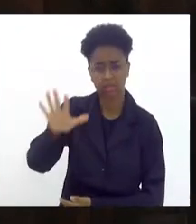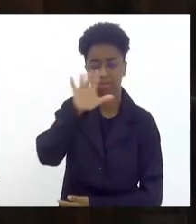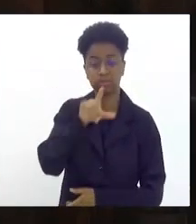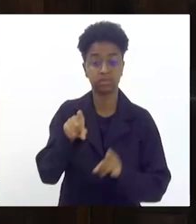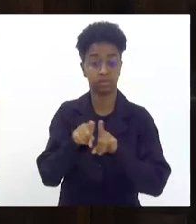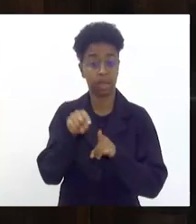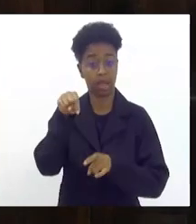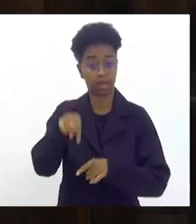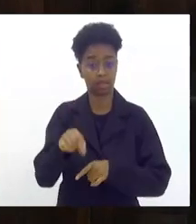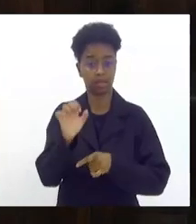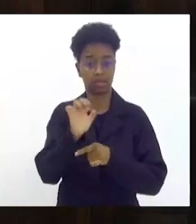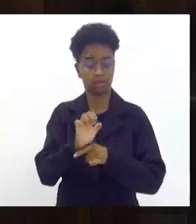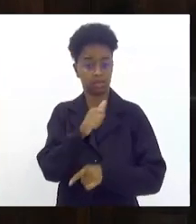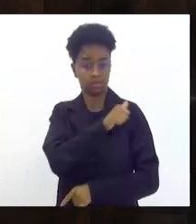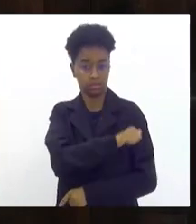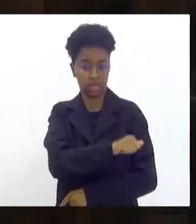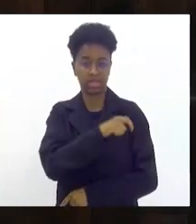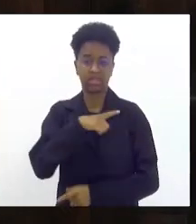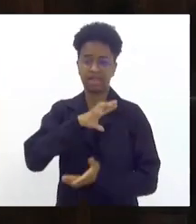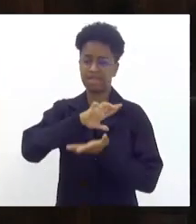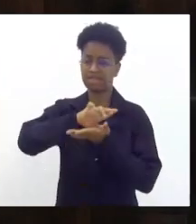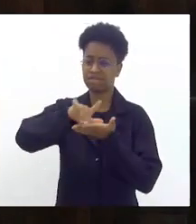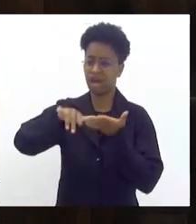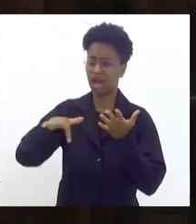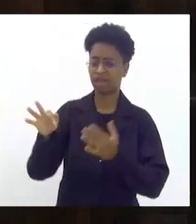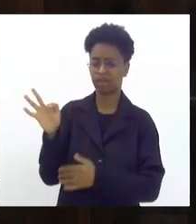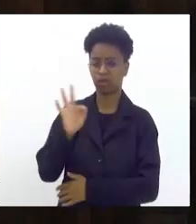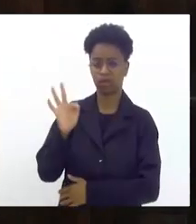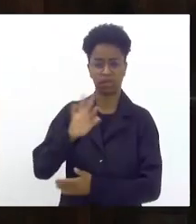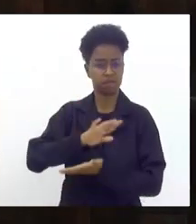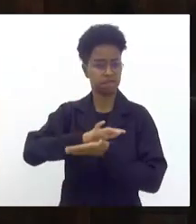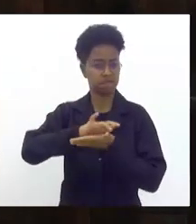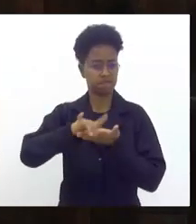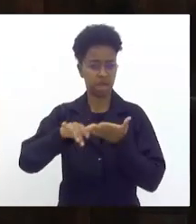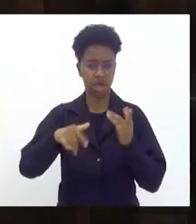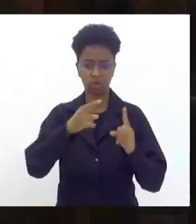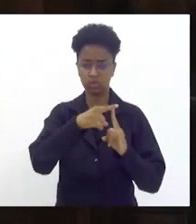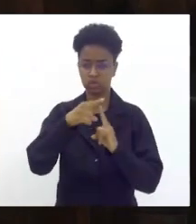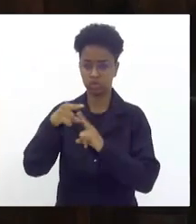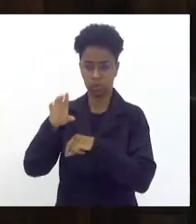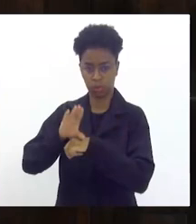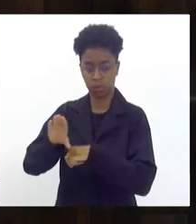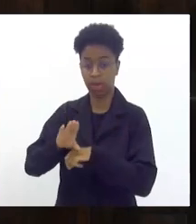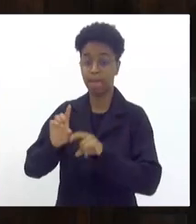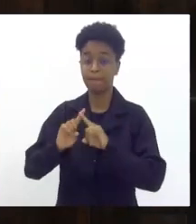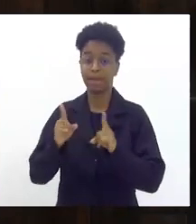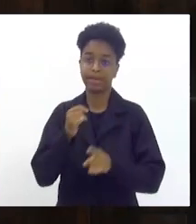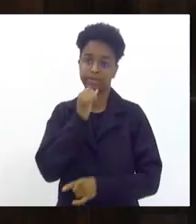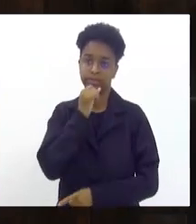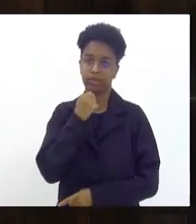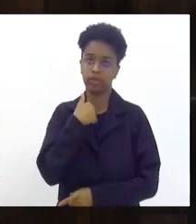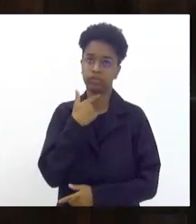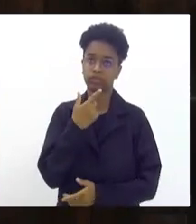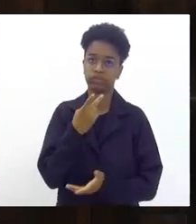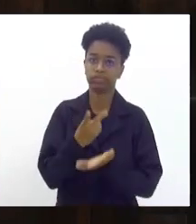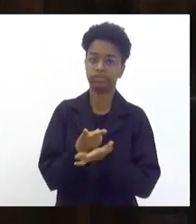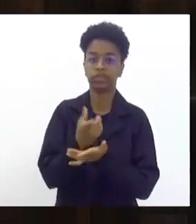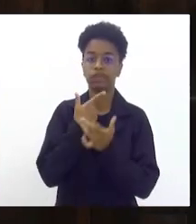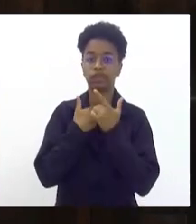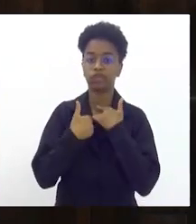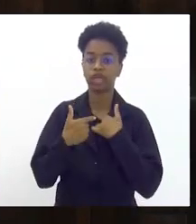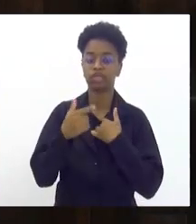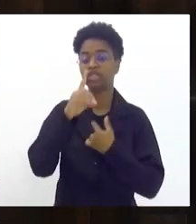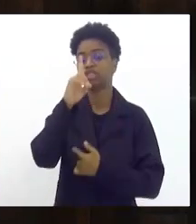de Janeiro, diversos tipos de faculdades, de formações, mas eu sempre, por exemplo, quis ser diretor de